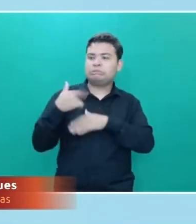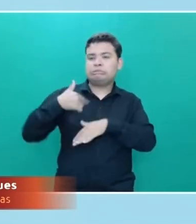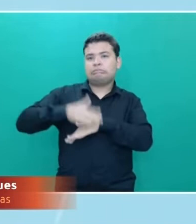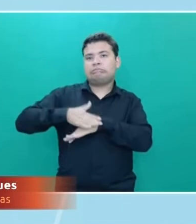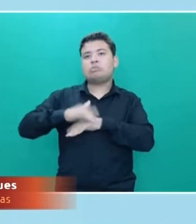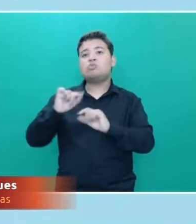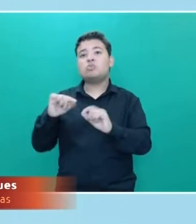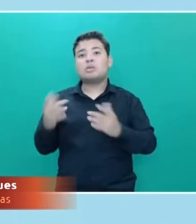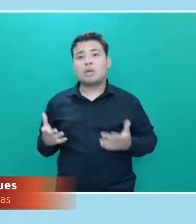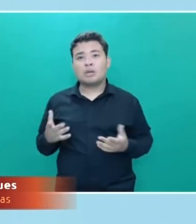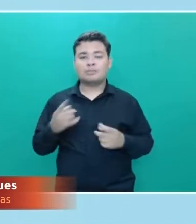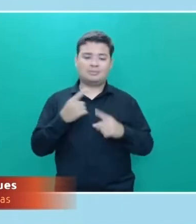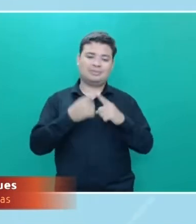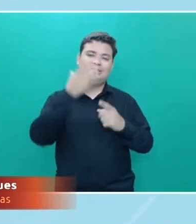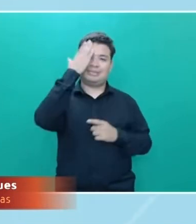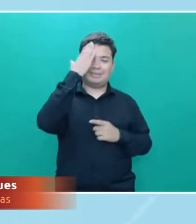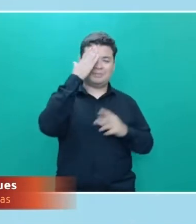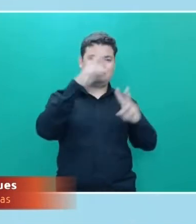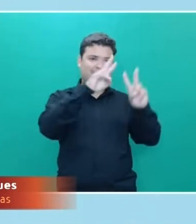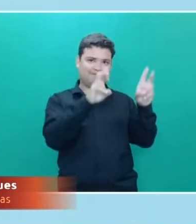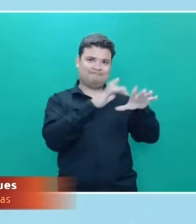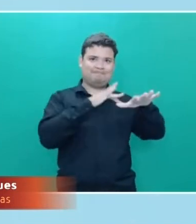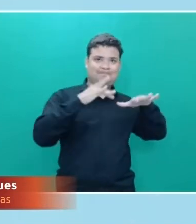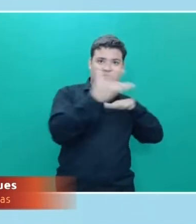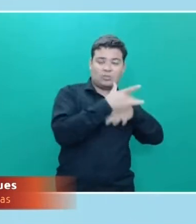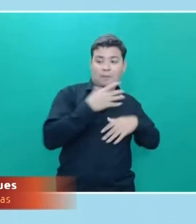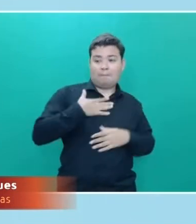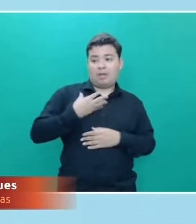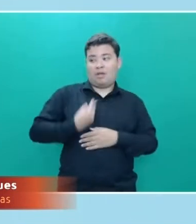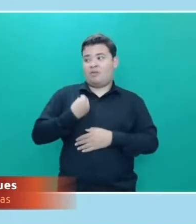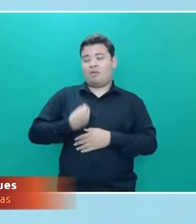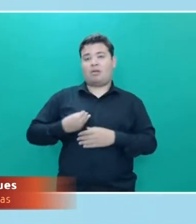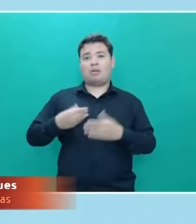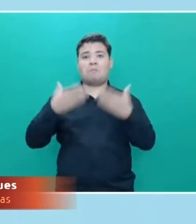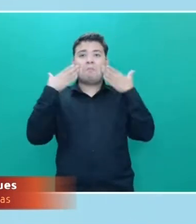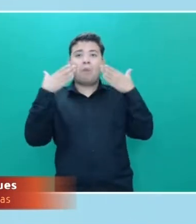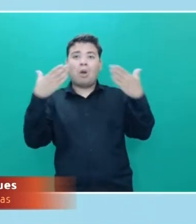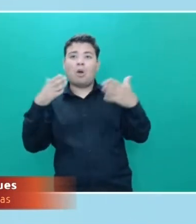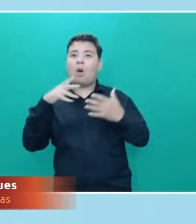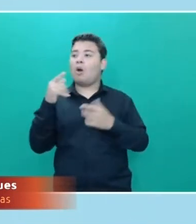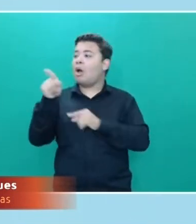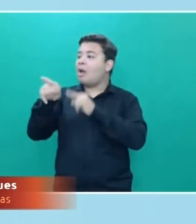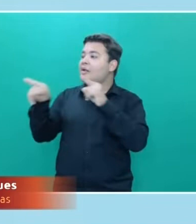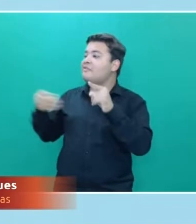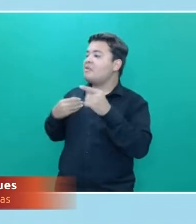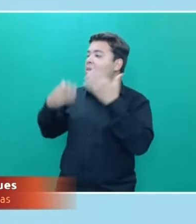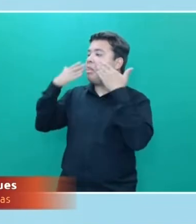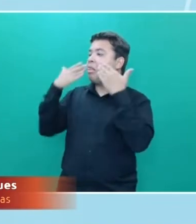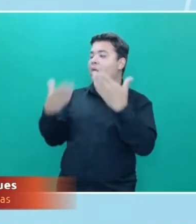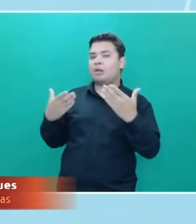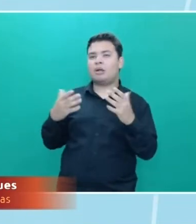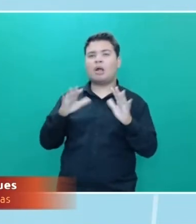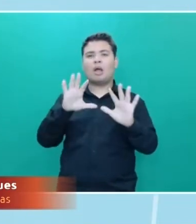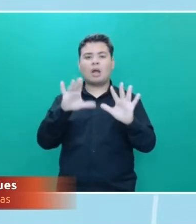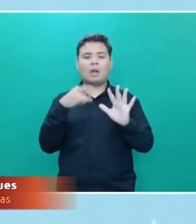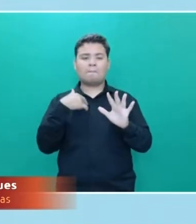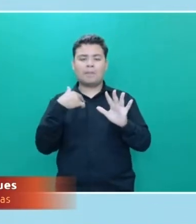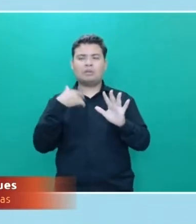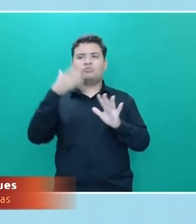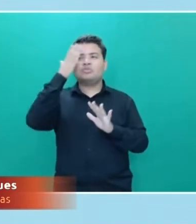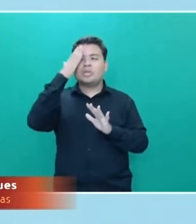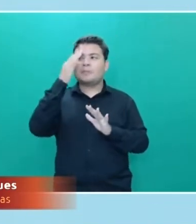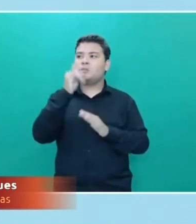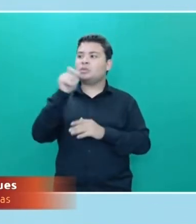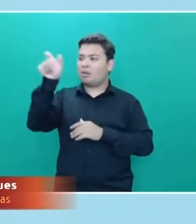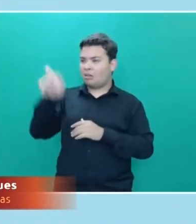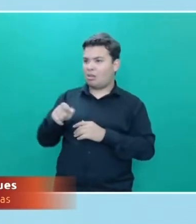falam muito em rede social, expõem a própria vida, expõem a vida de outros. Como que eu posso me orientar para saber se algo que alguém falou sobre